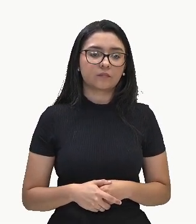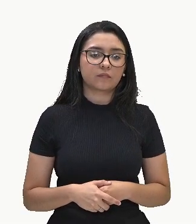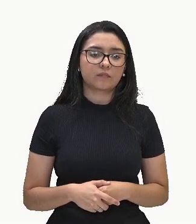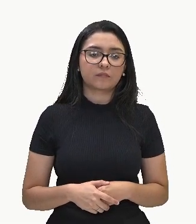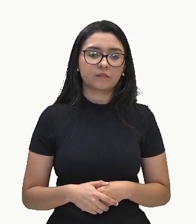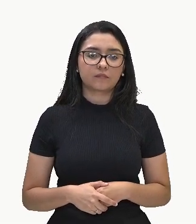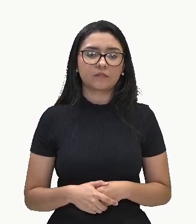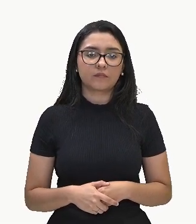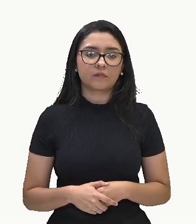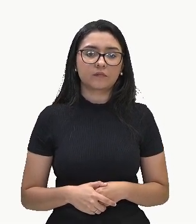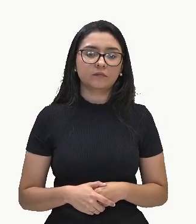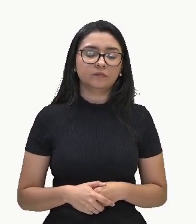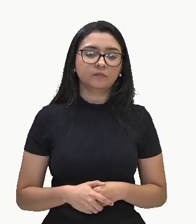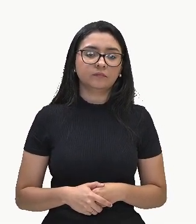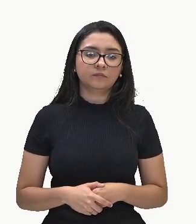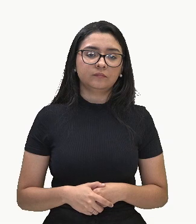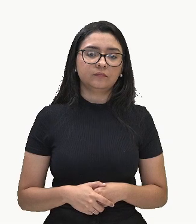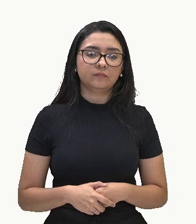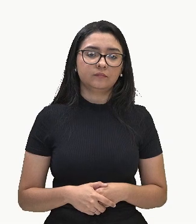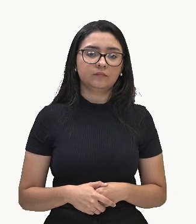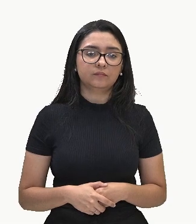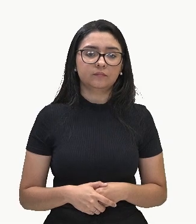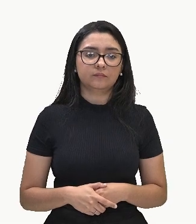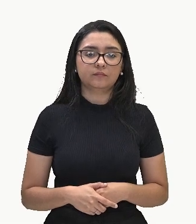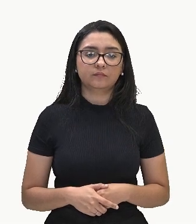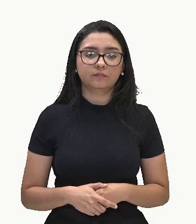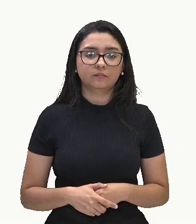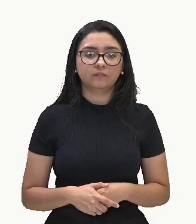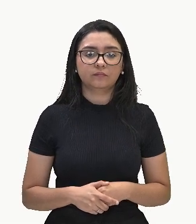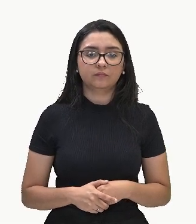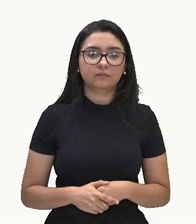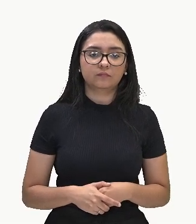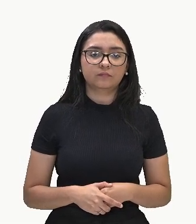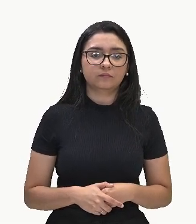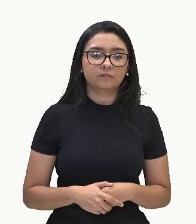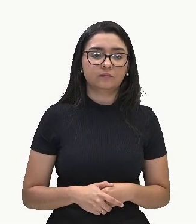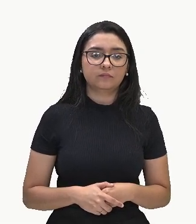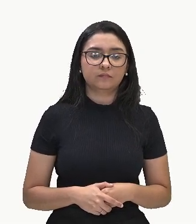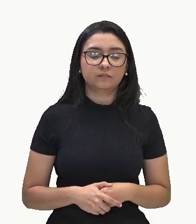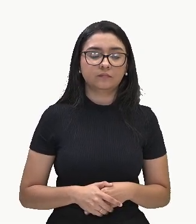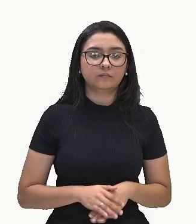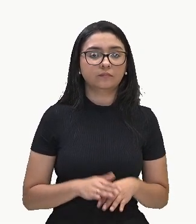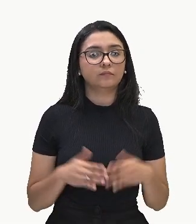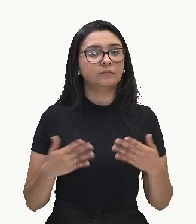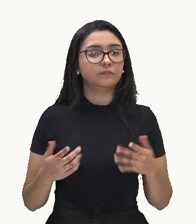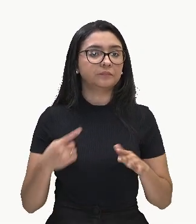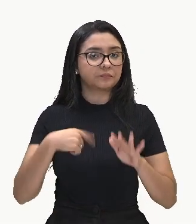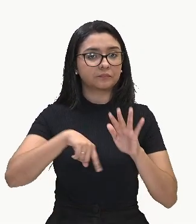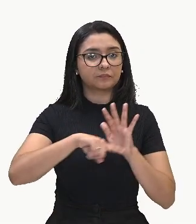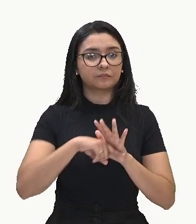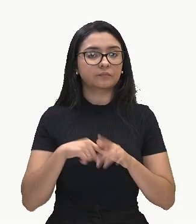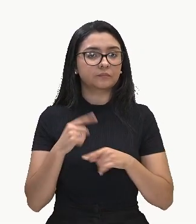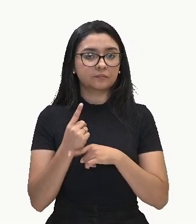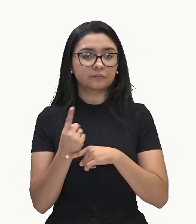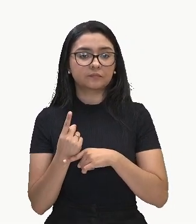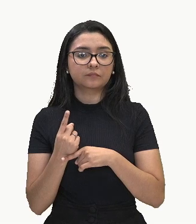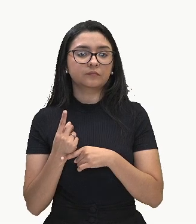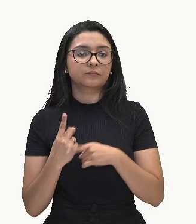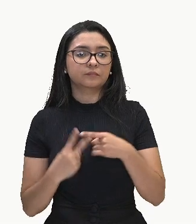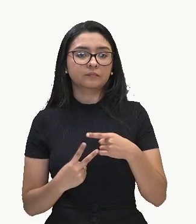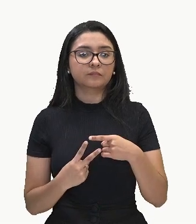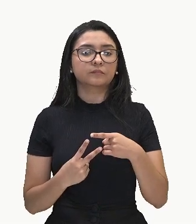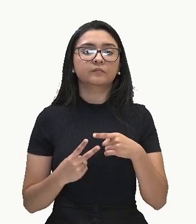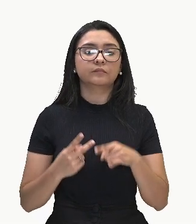Passando aqui, ó... Menos meio vezes 4.